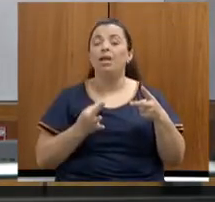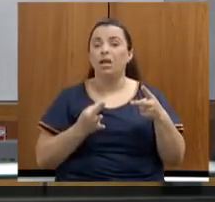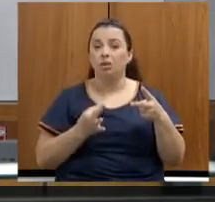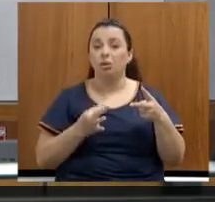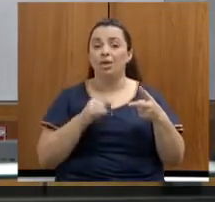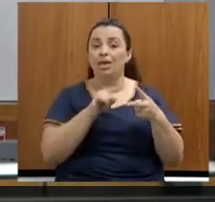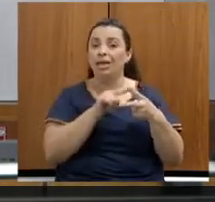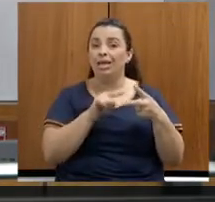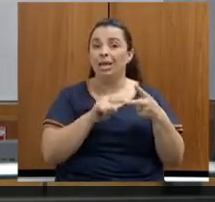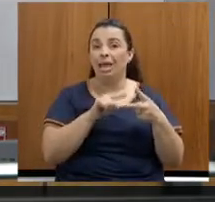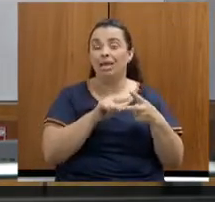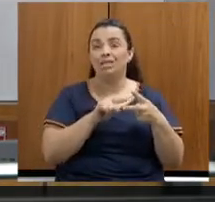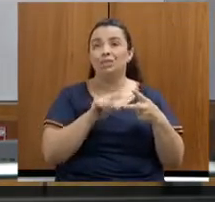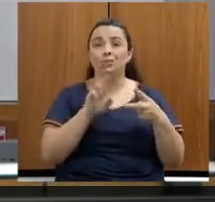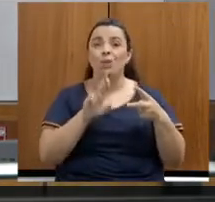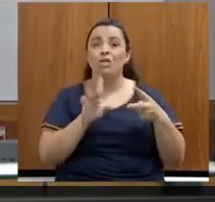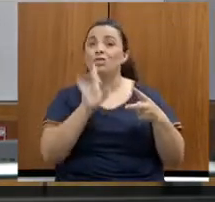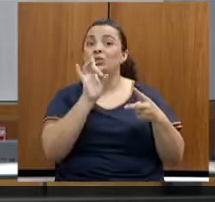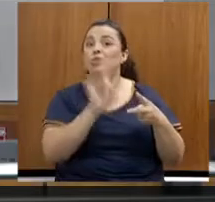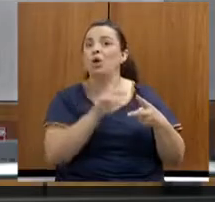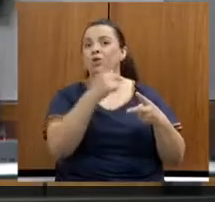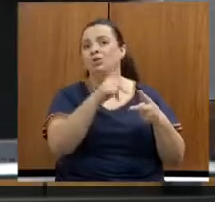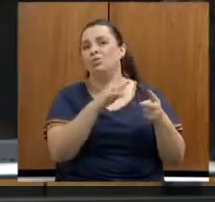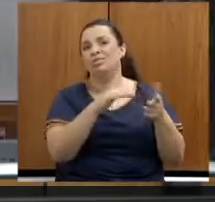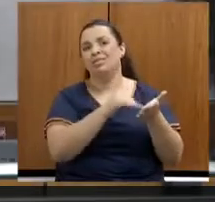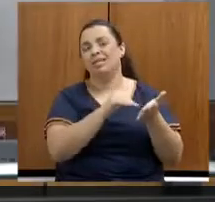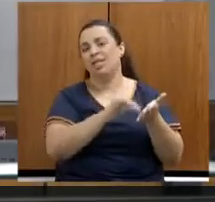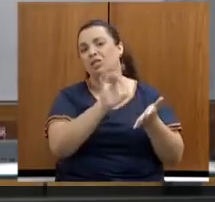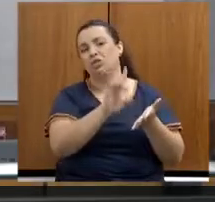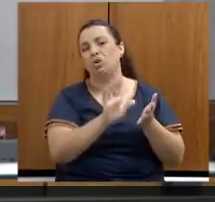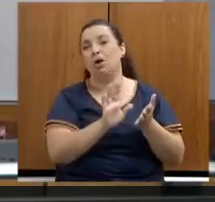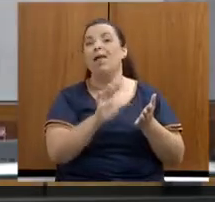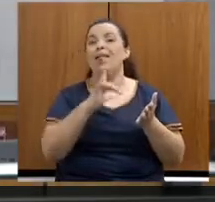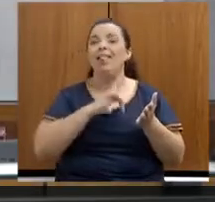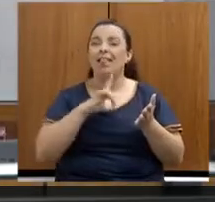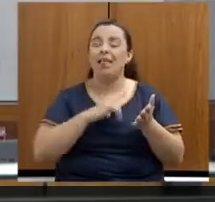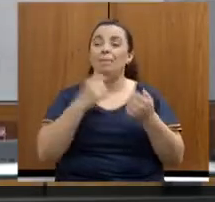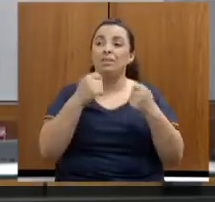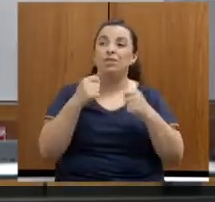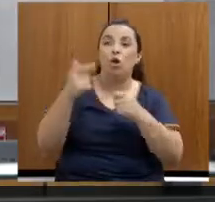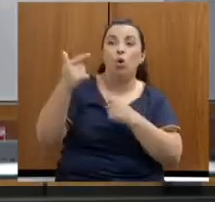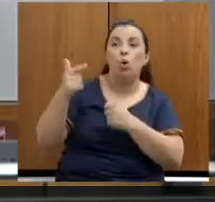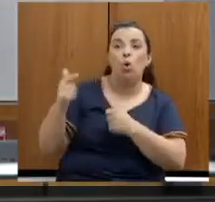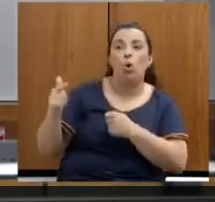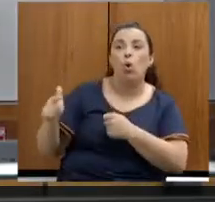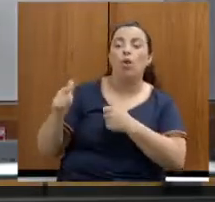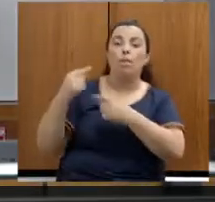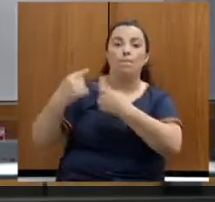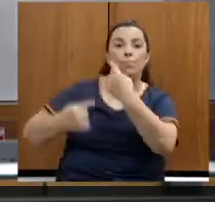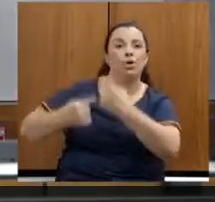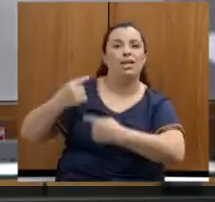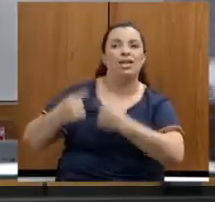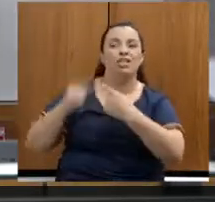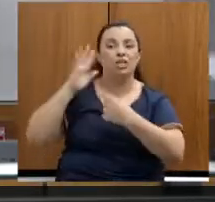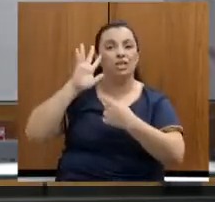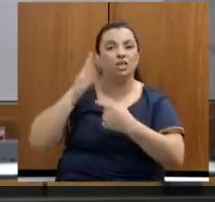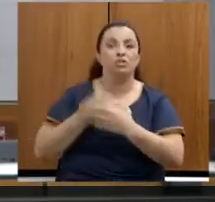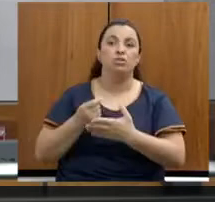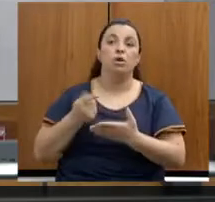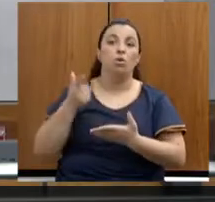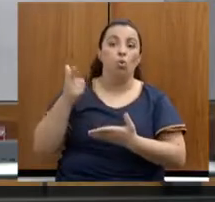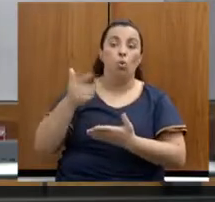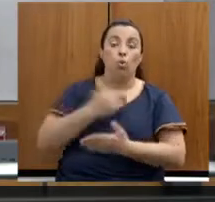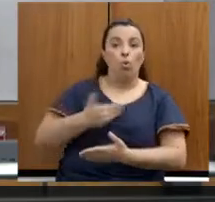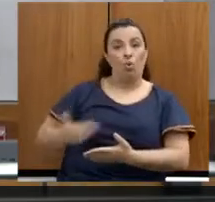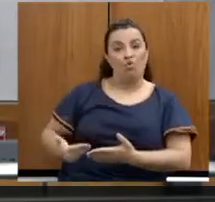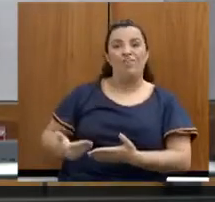dependem só da sua secretaria. Elas dependem de uma decisão política enquanto governo do Estado,